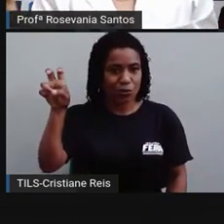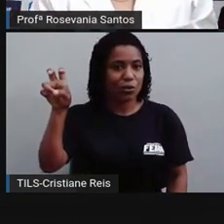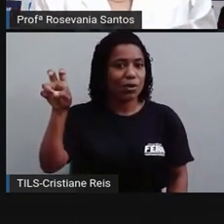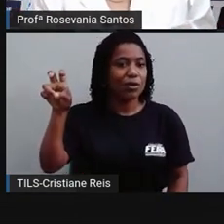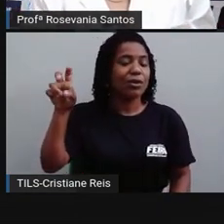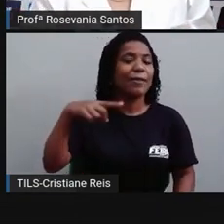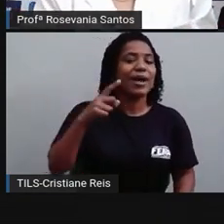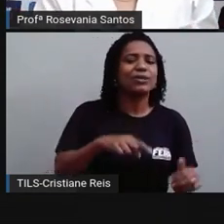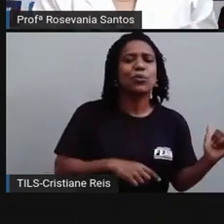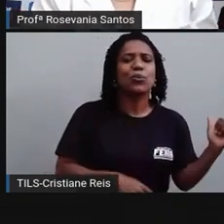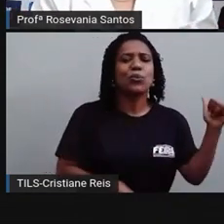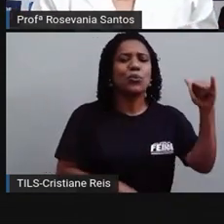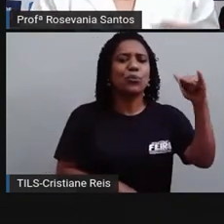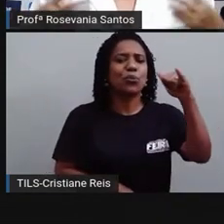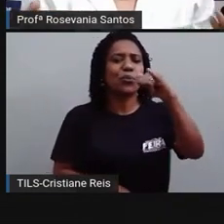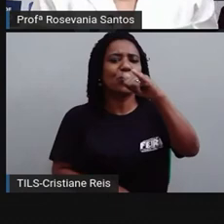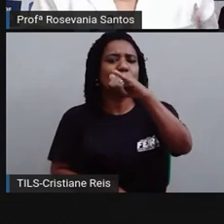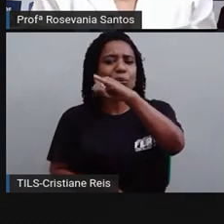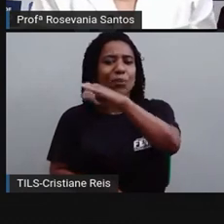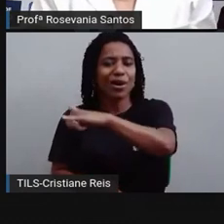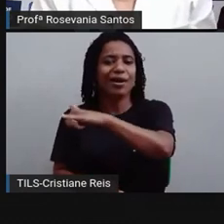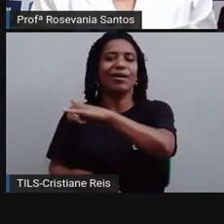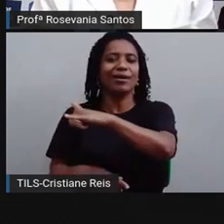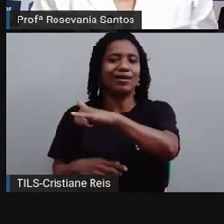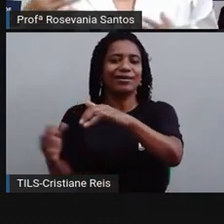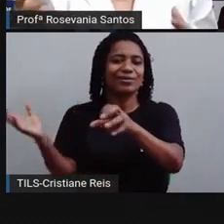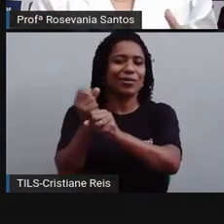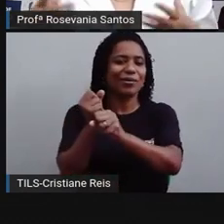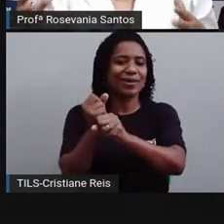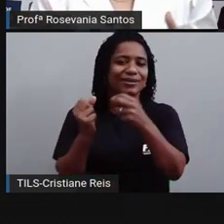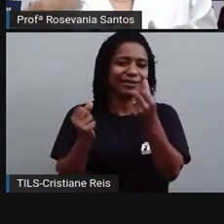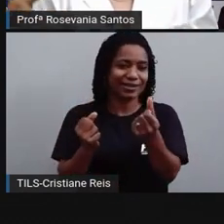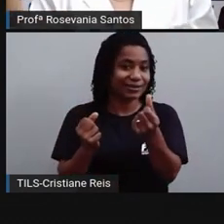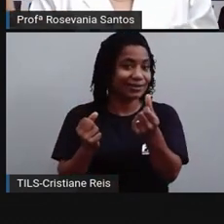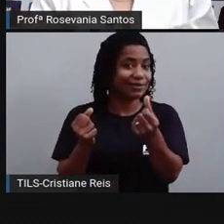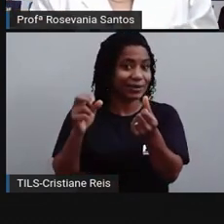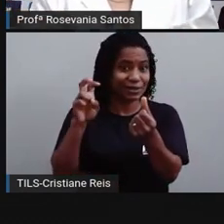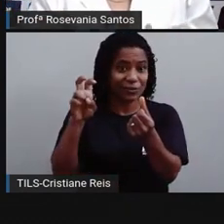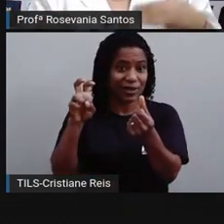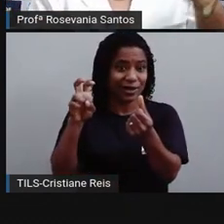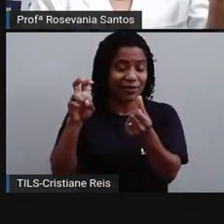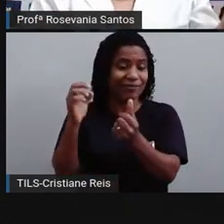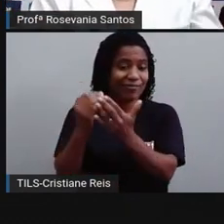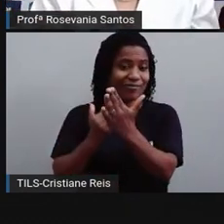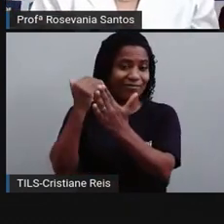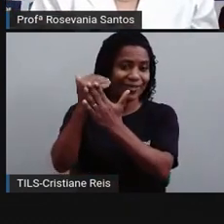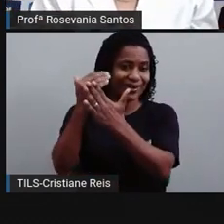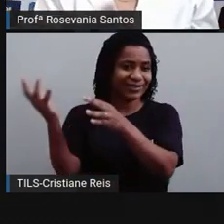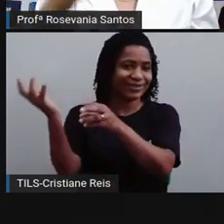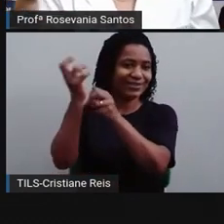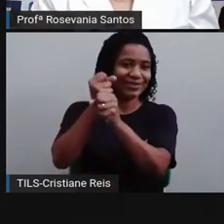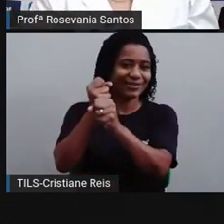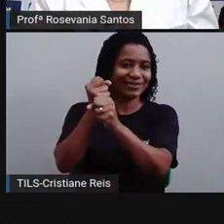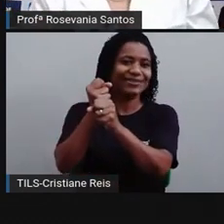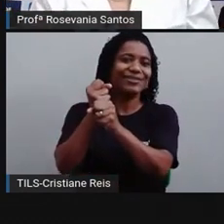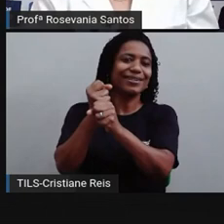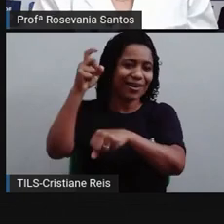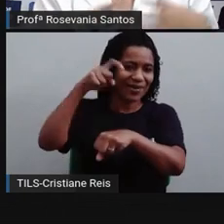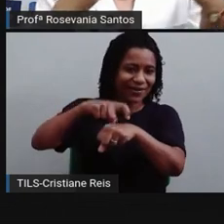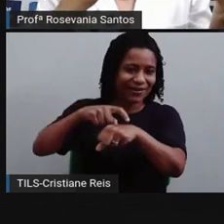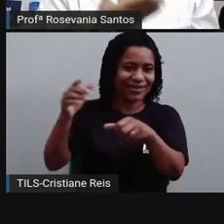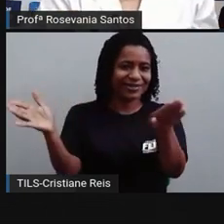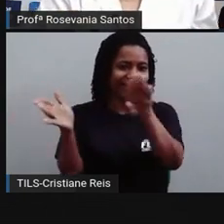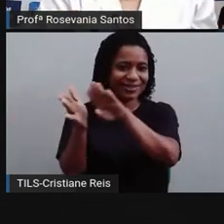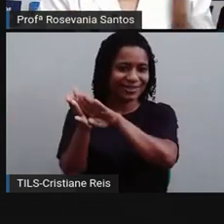quanto é que você gasta para chegar lá? Eu gasto 6 horas e aí você já vai somar aquelas 5 horas que você tinha com as 6